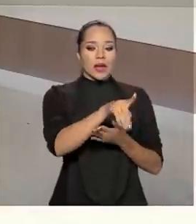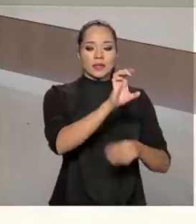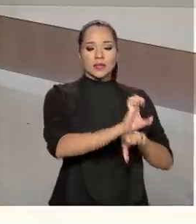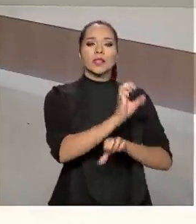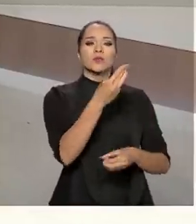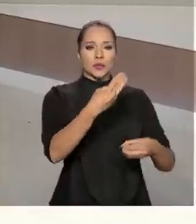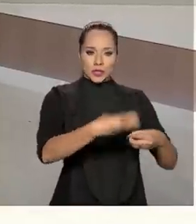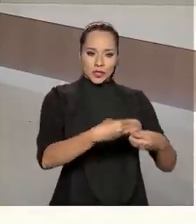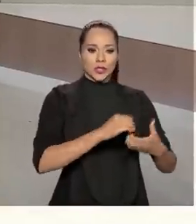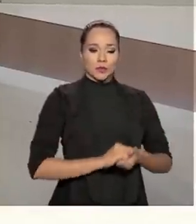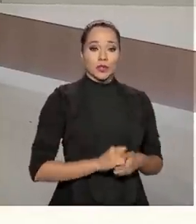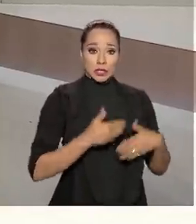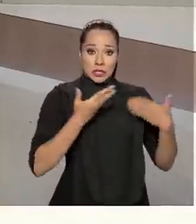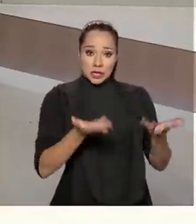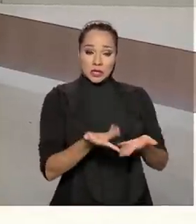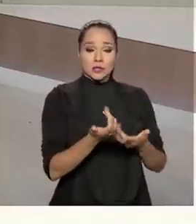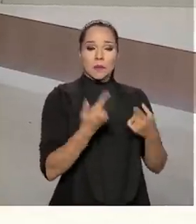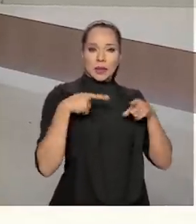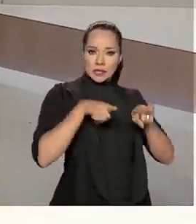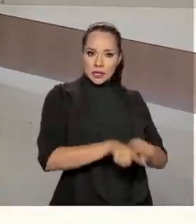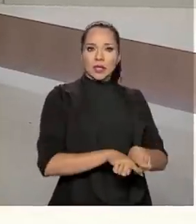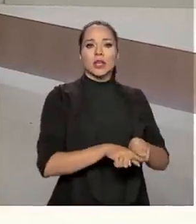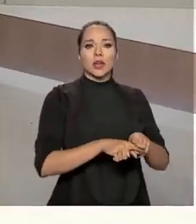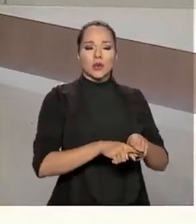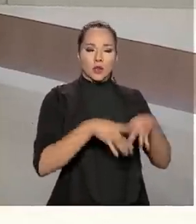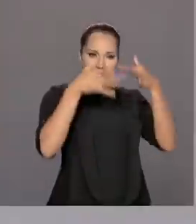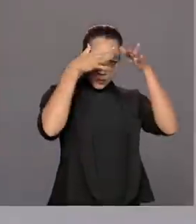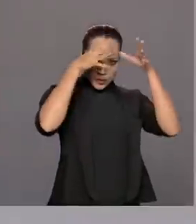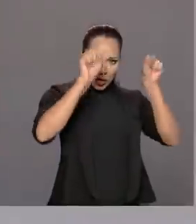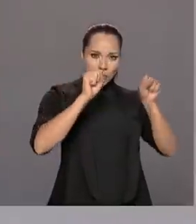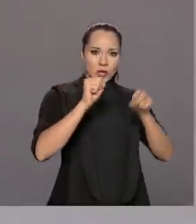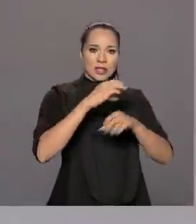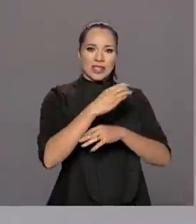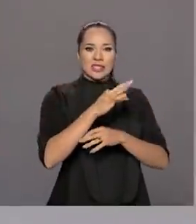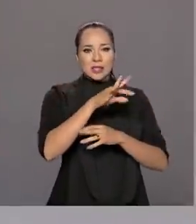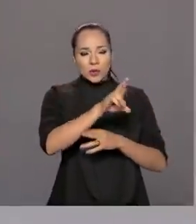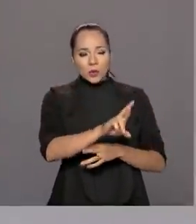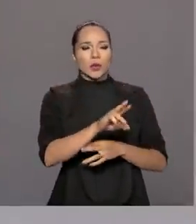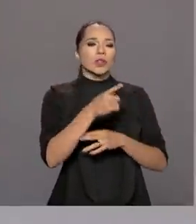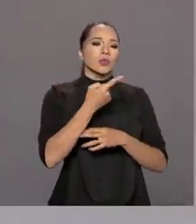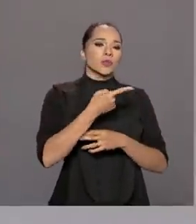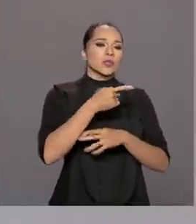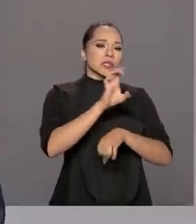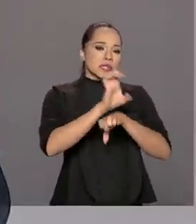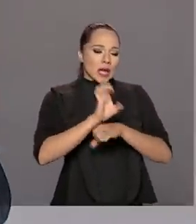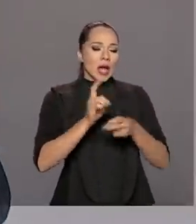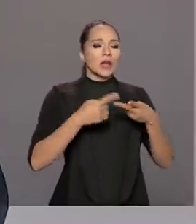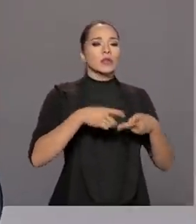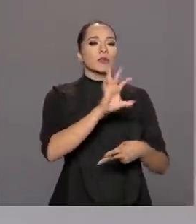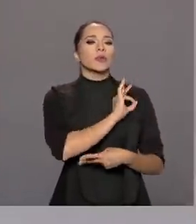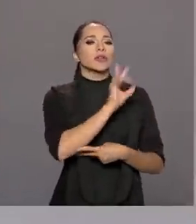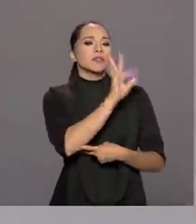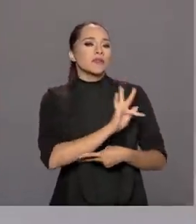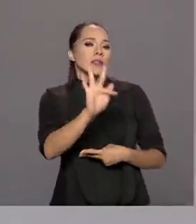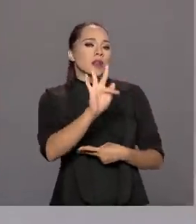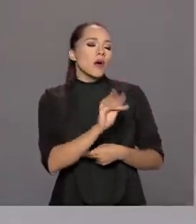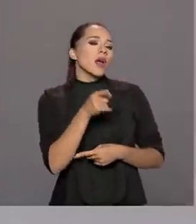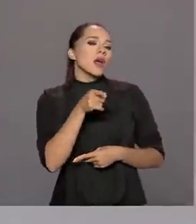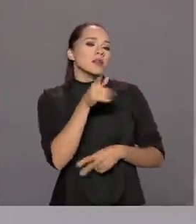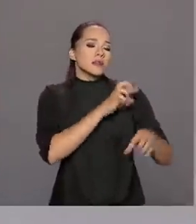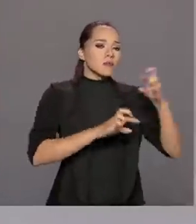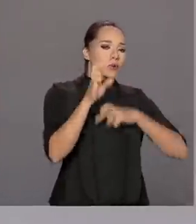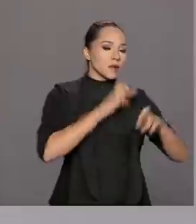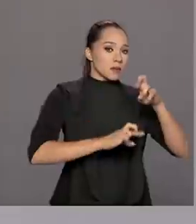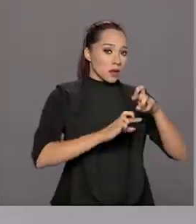estados e municípios, isso em parceria com os tribunais de contas dos estados, Ministério Público Federal, Polícia Federal. Esse monitoramento